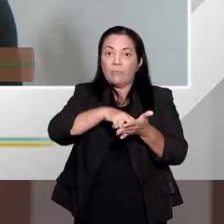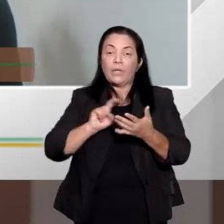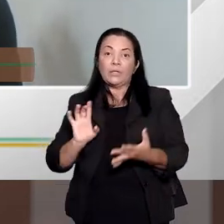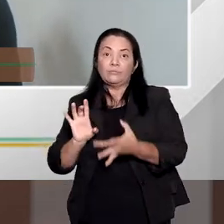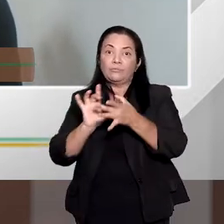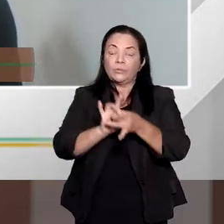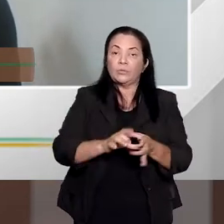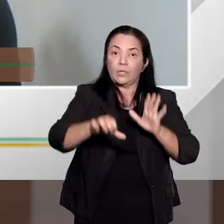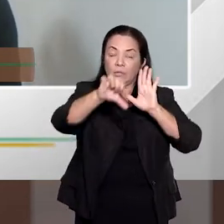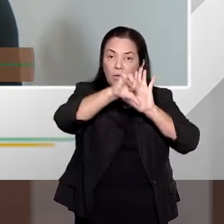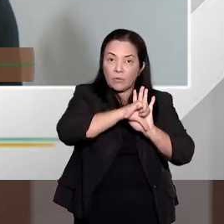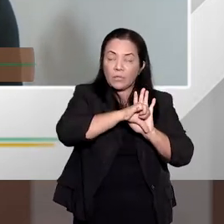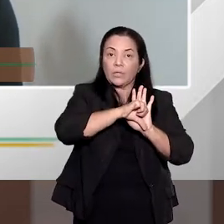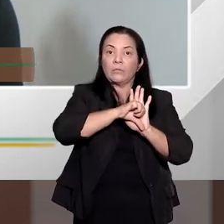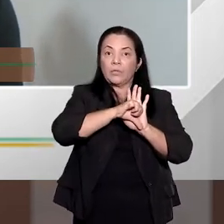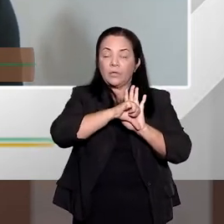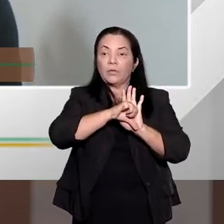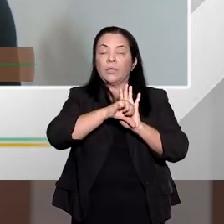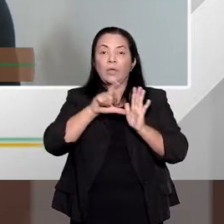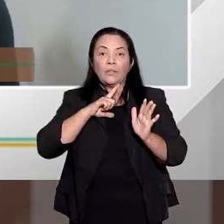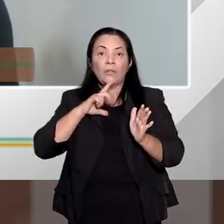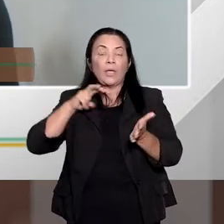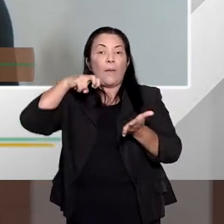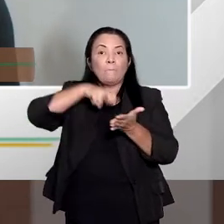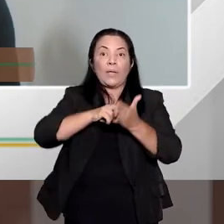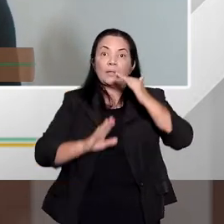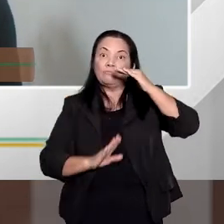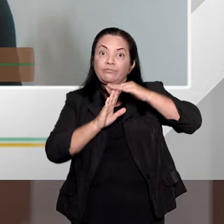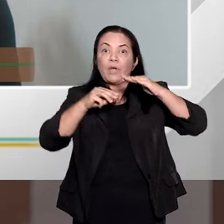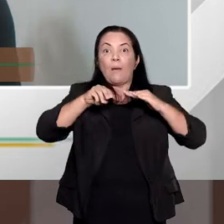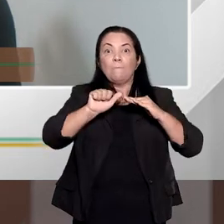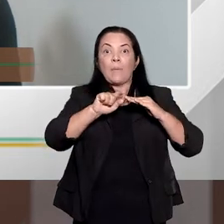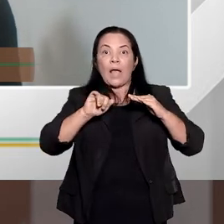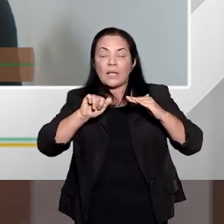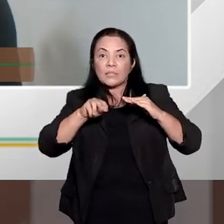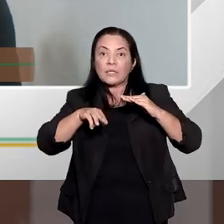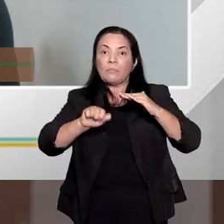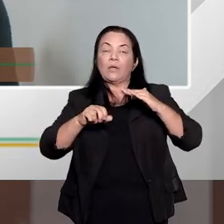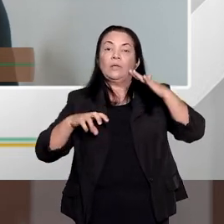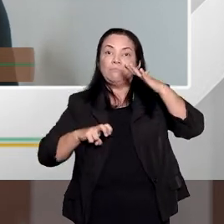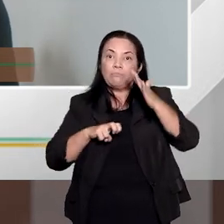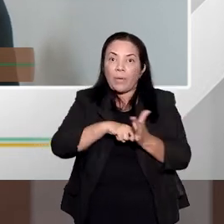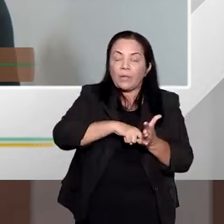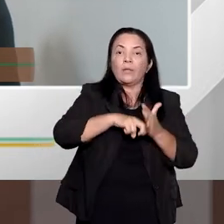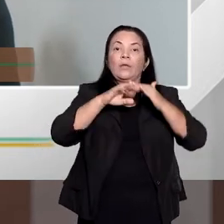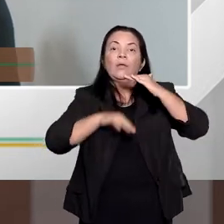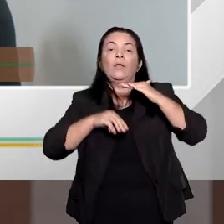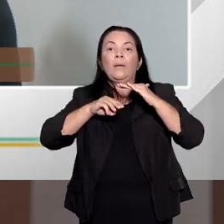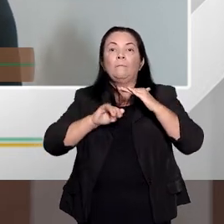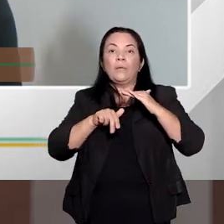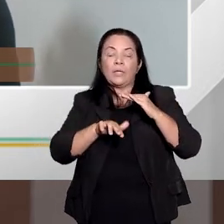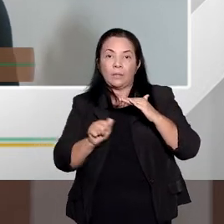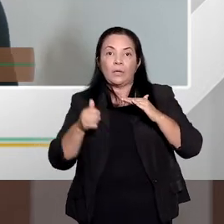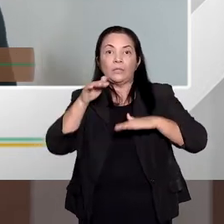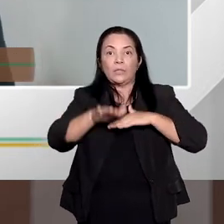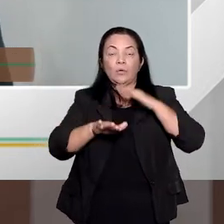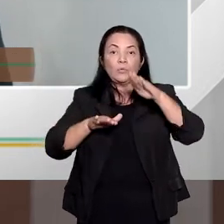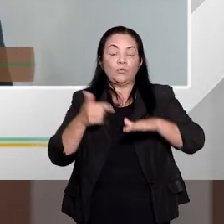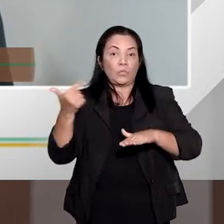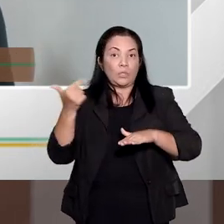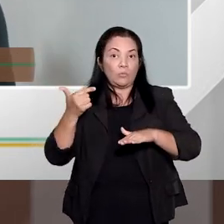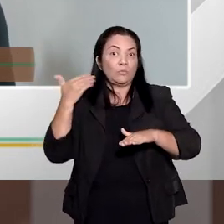qual o réu foi condenado, então, estipula ali uma pena mínima, uma pena máxima, o juiz, na primeira e na segunda, ele não pode se afastar,